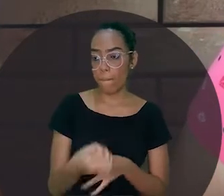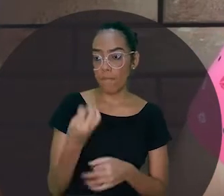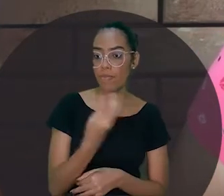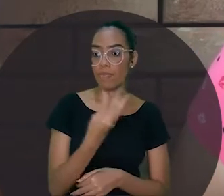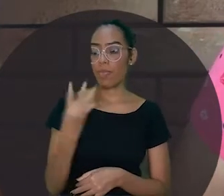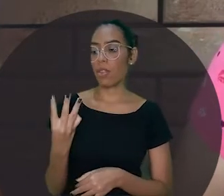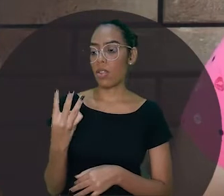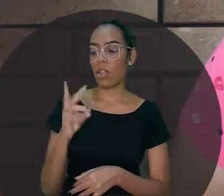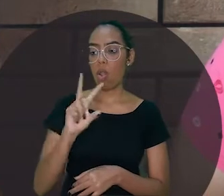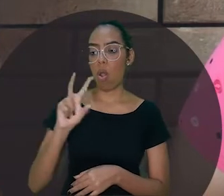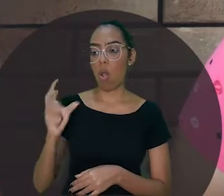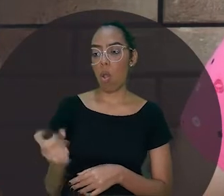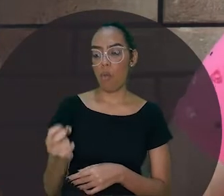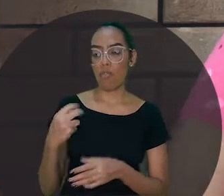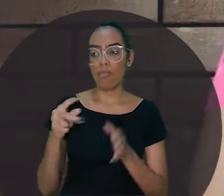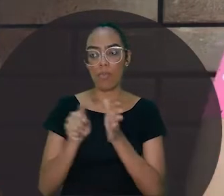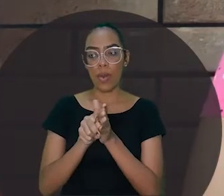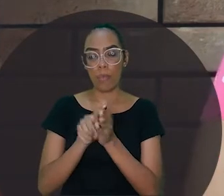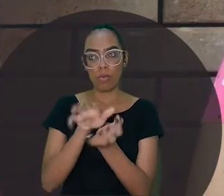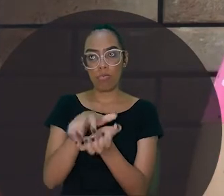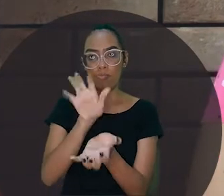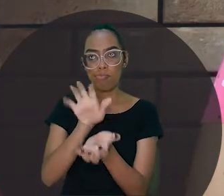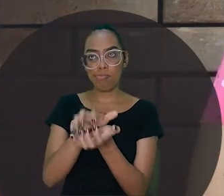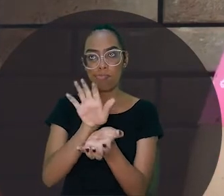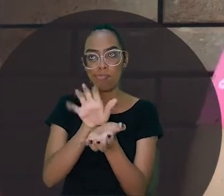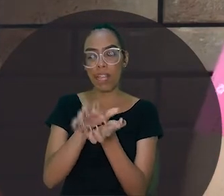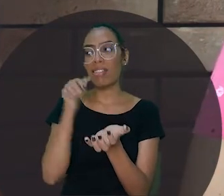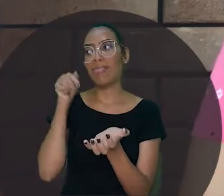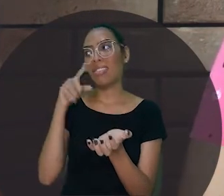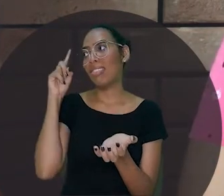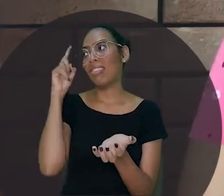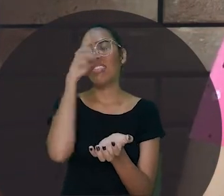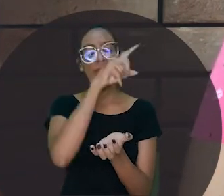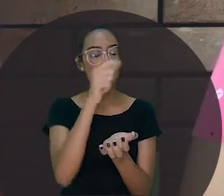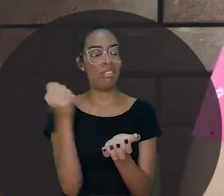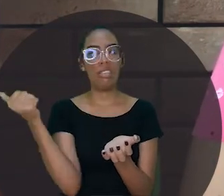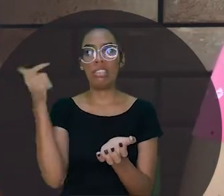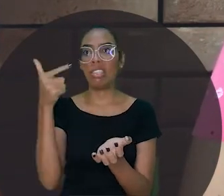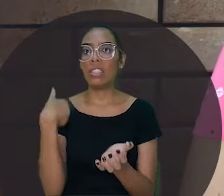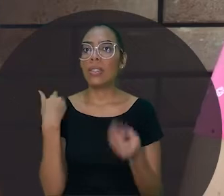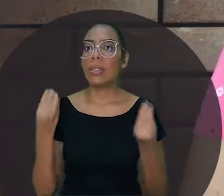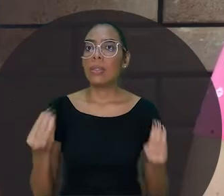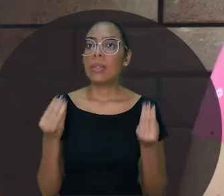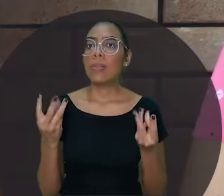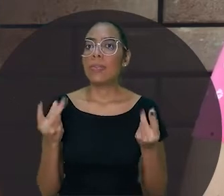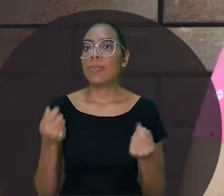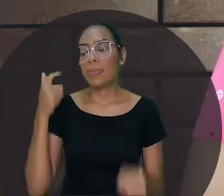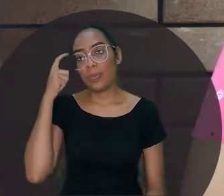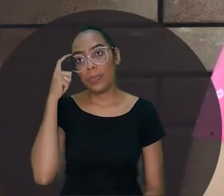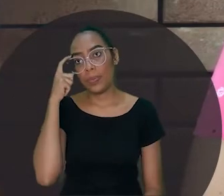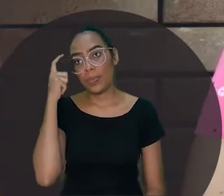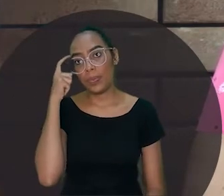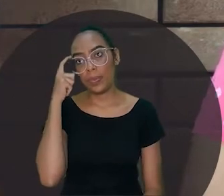tenho que pegar os três ovos de jacaré. Hum, é uma tarefa bem difícil. E ele ficou pensando,